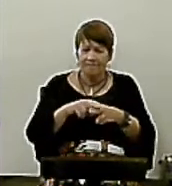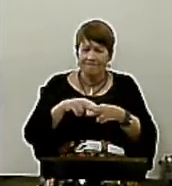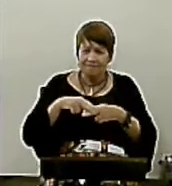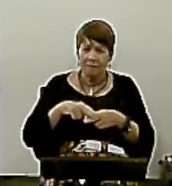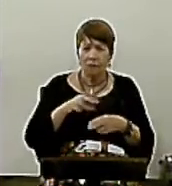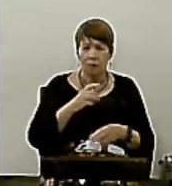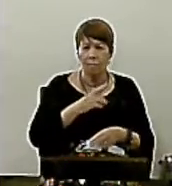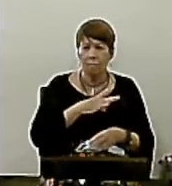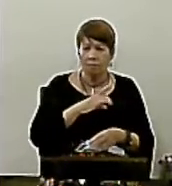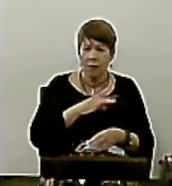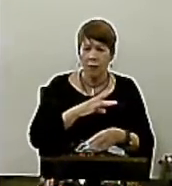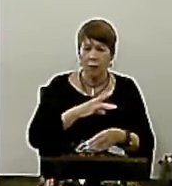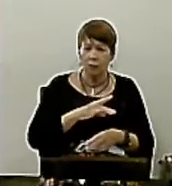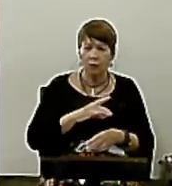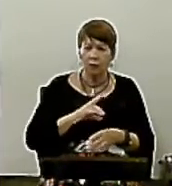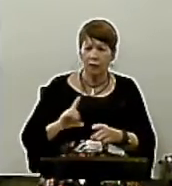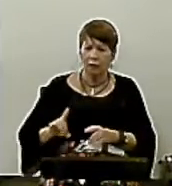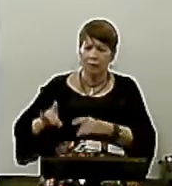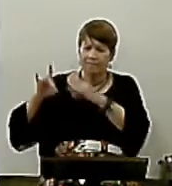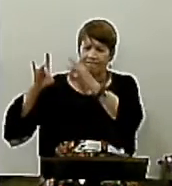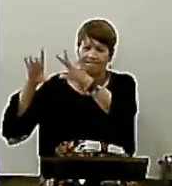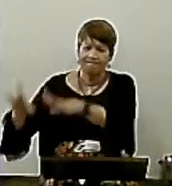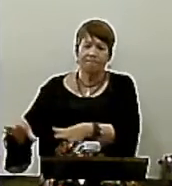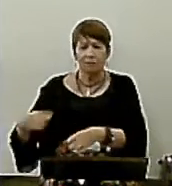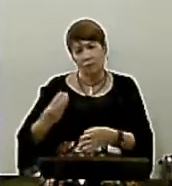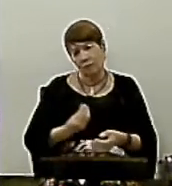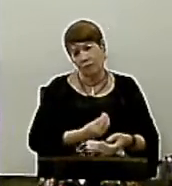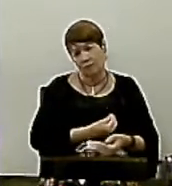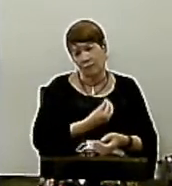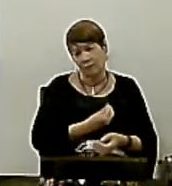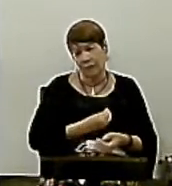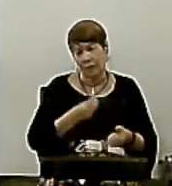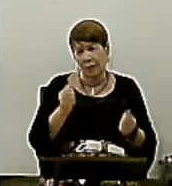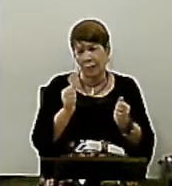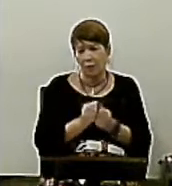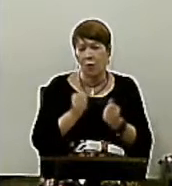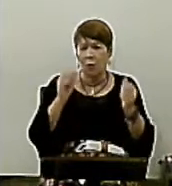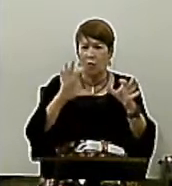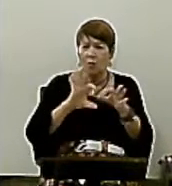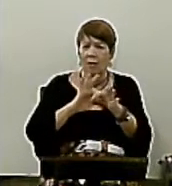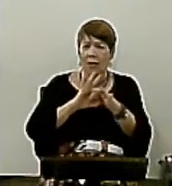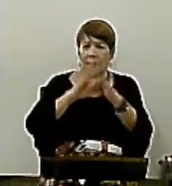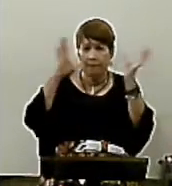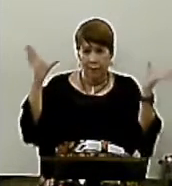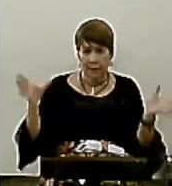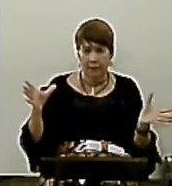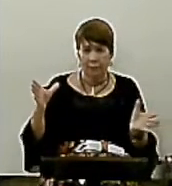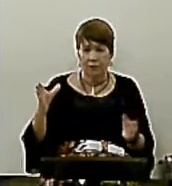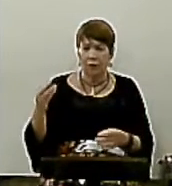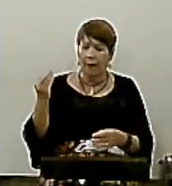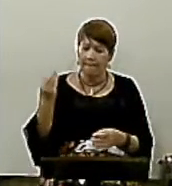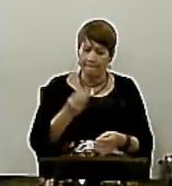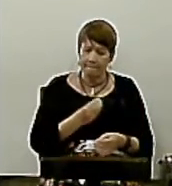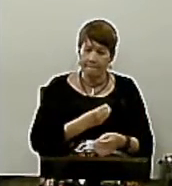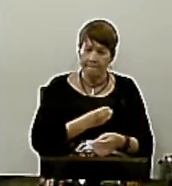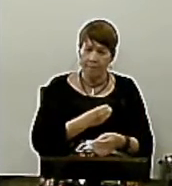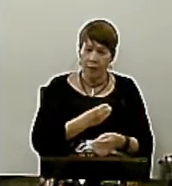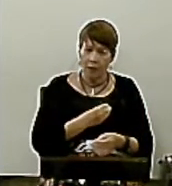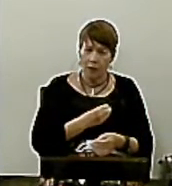Nós deixamos de viver Com liberdade No meio Uns dos outros Medo do próximo